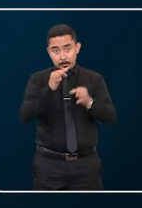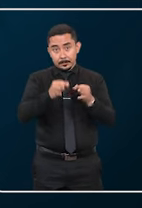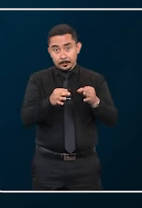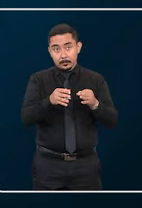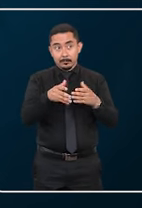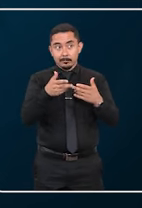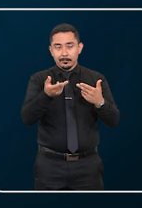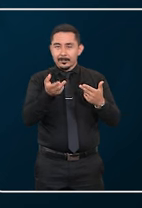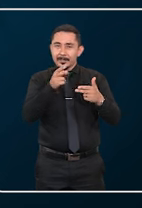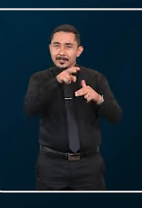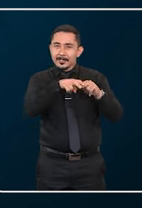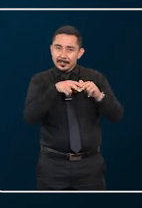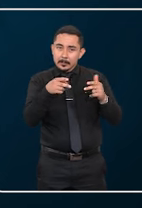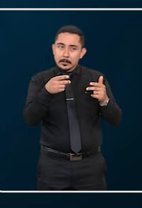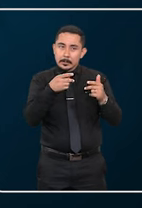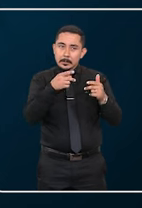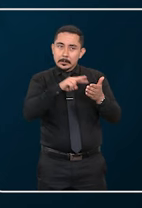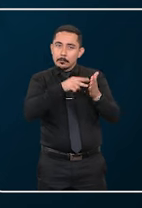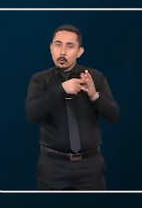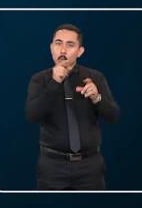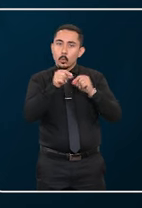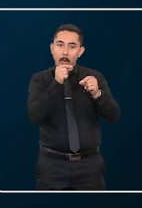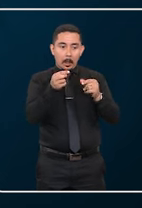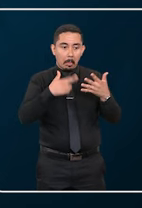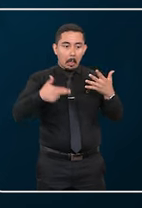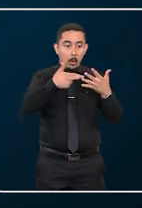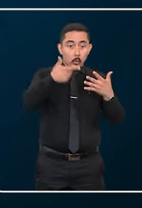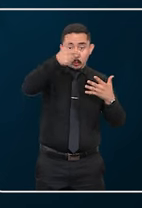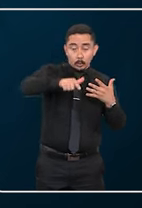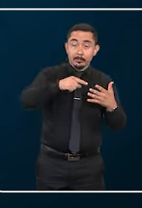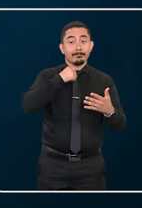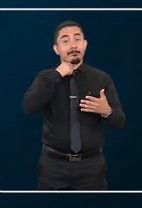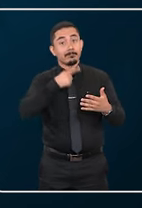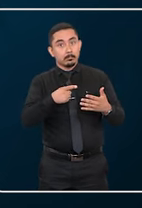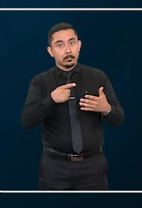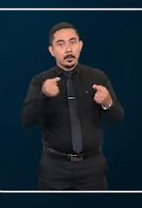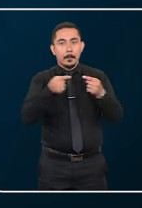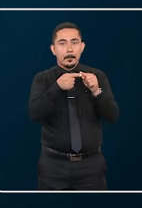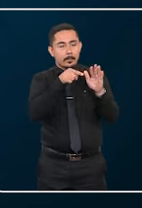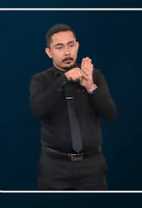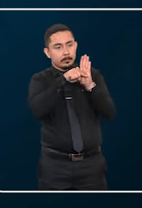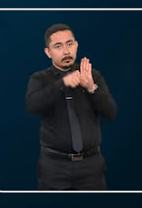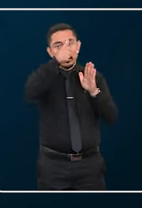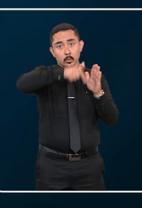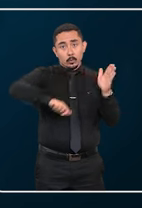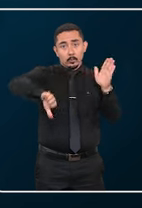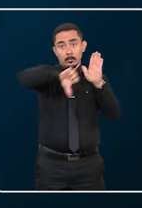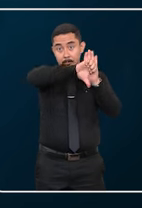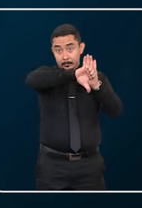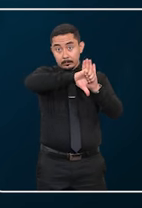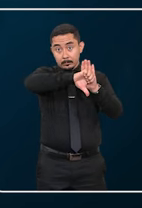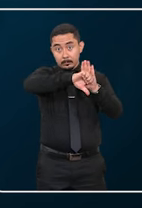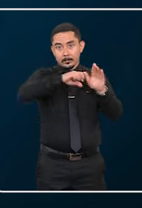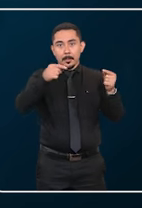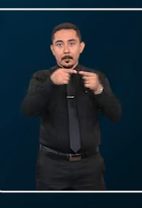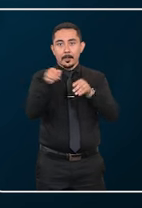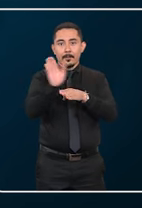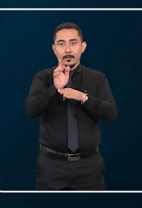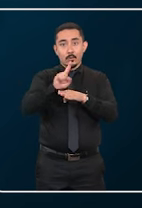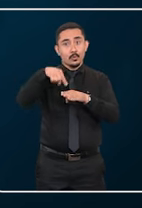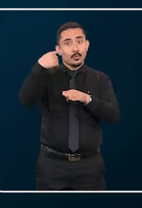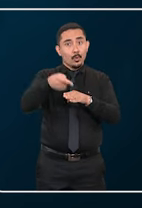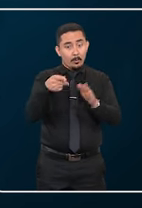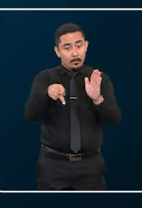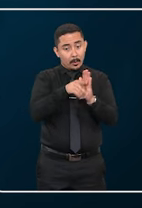Ou seja, que não há mais possibilidade de recurso. Estamos falando da revisão criminal, tema do próximo vídeo da série